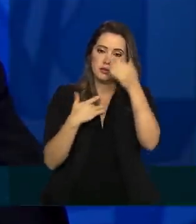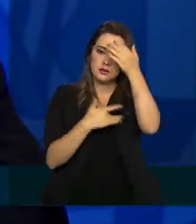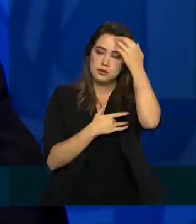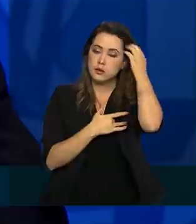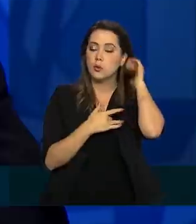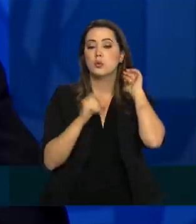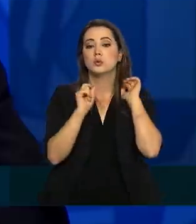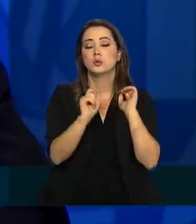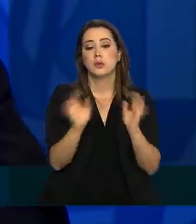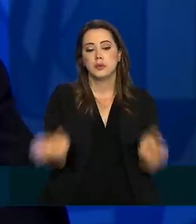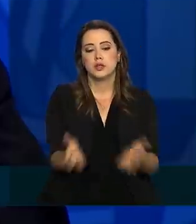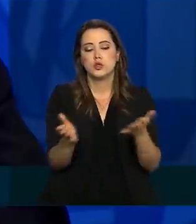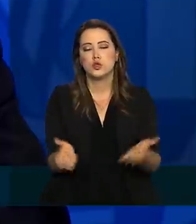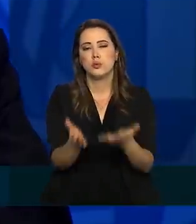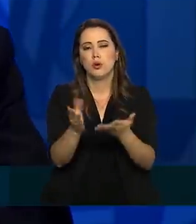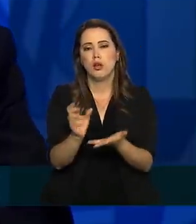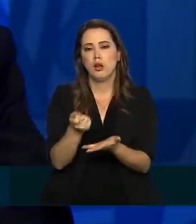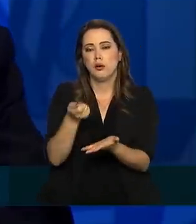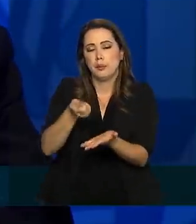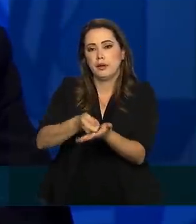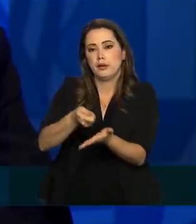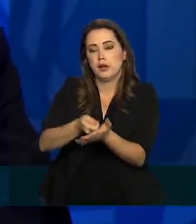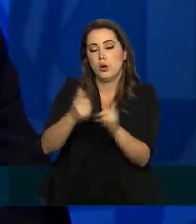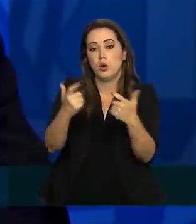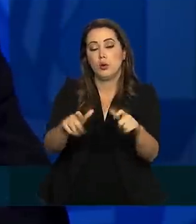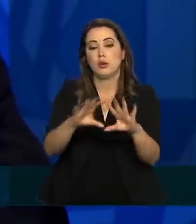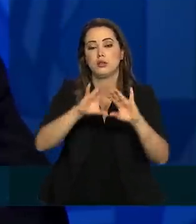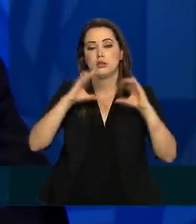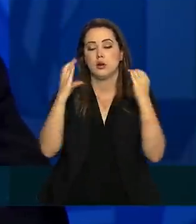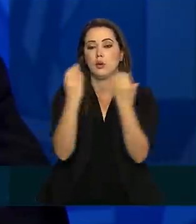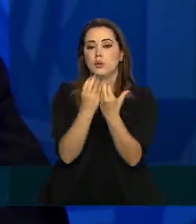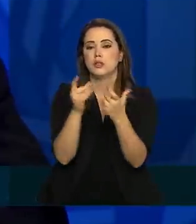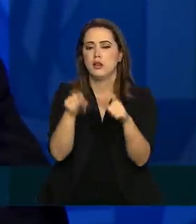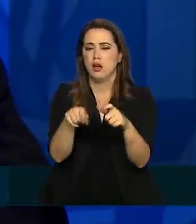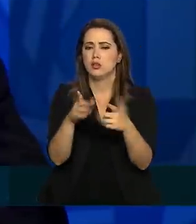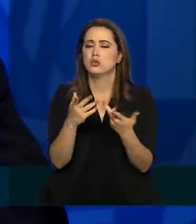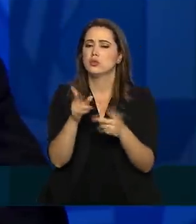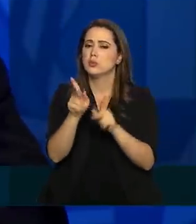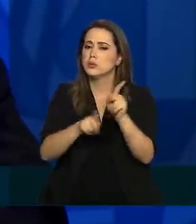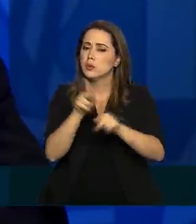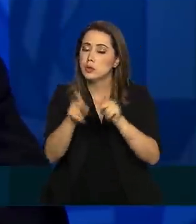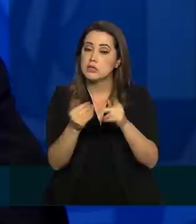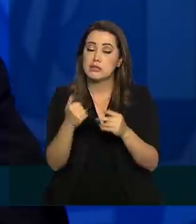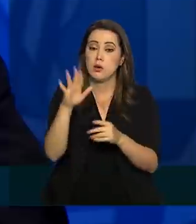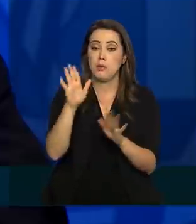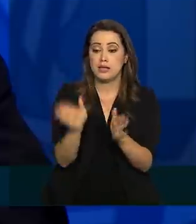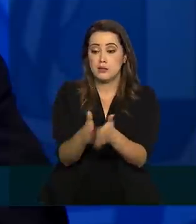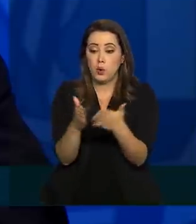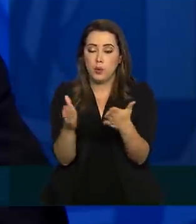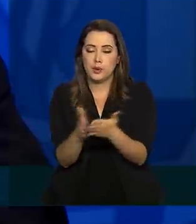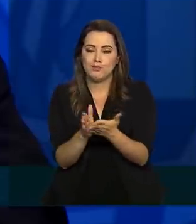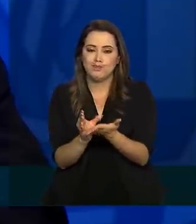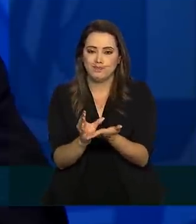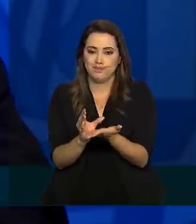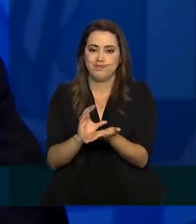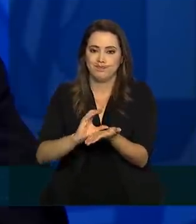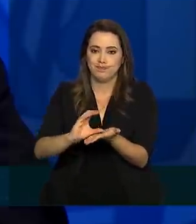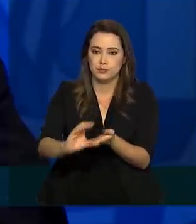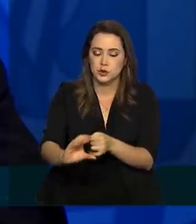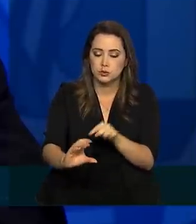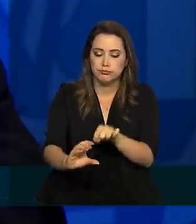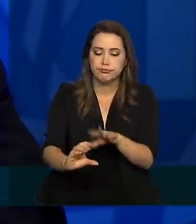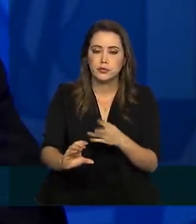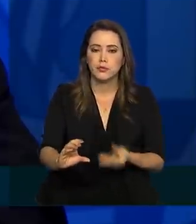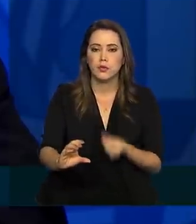estimular e financiar os centros comunitários que é justamente para essa população mais carente para que se possa